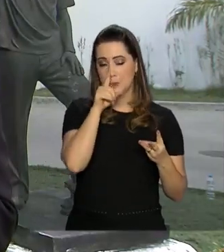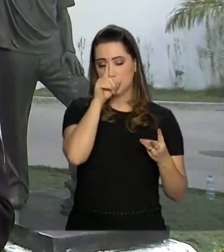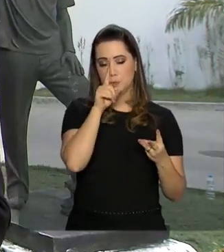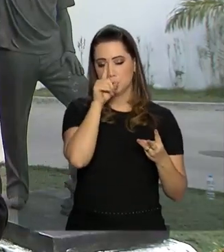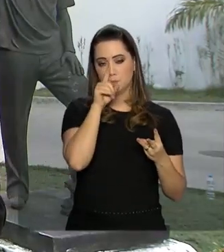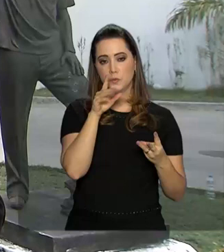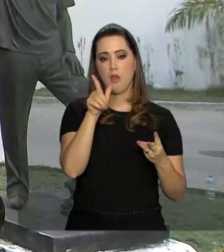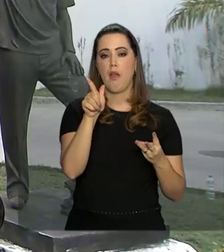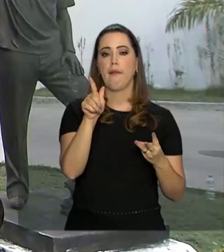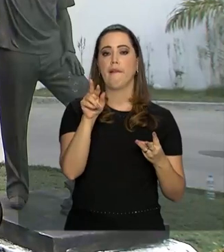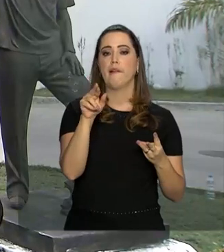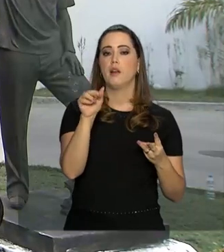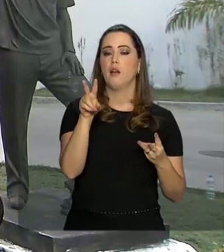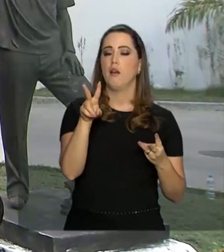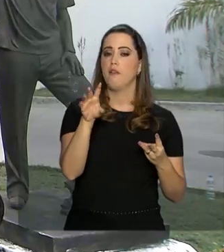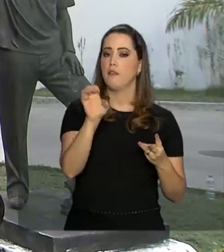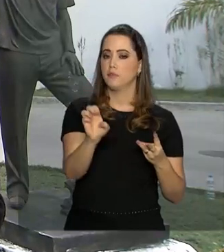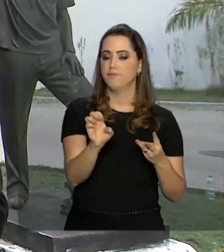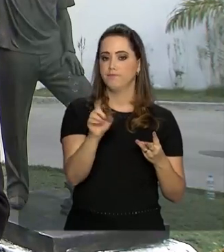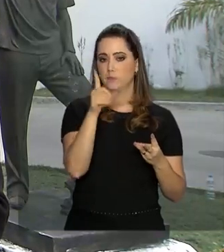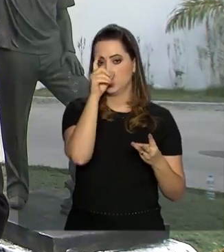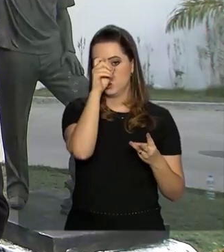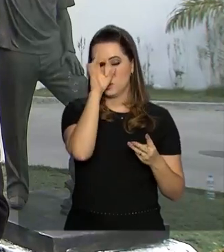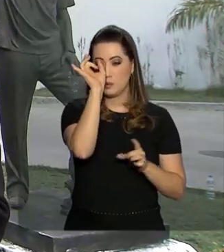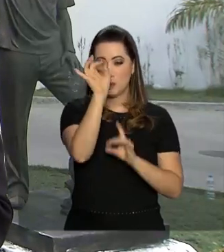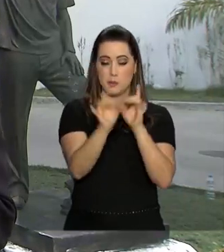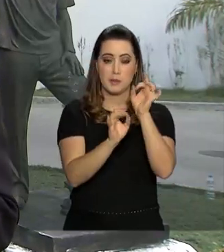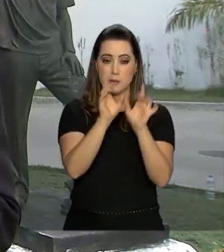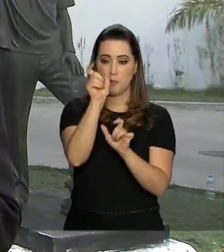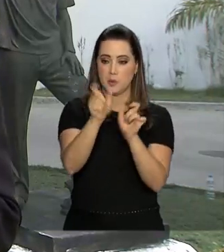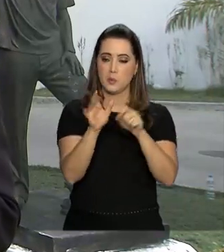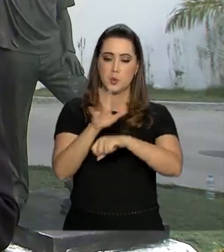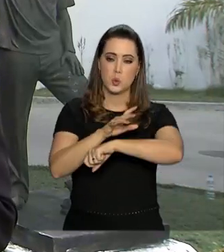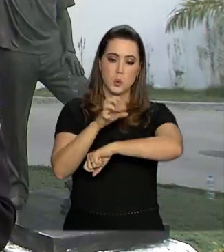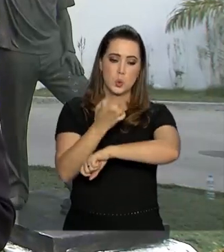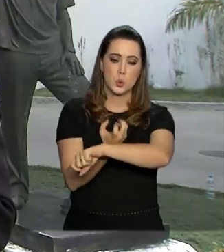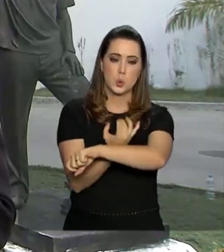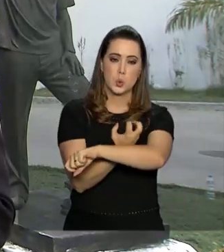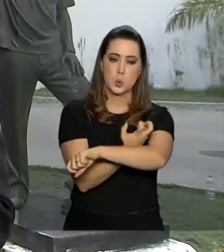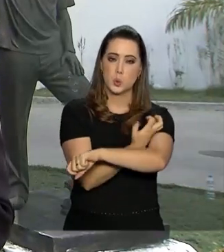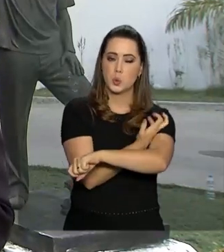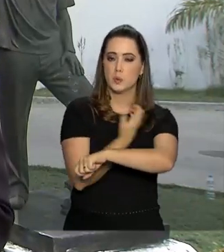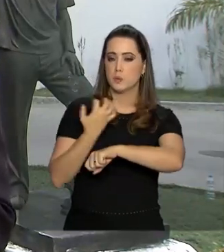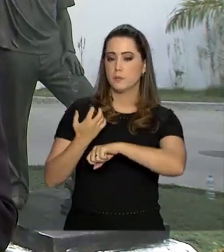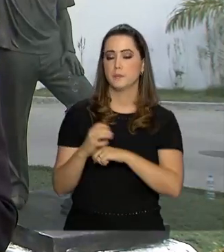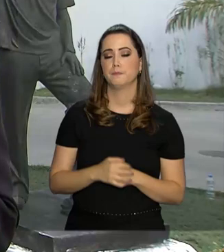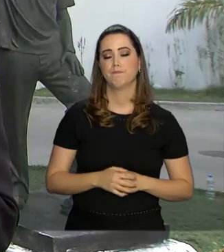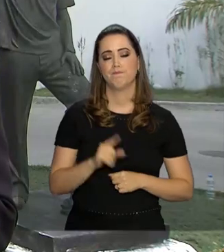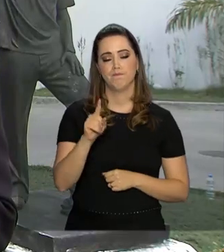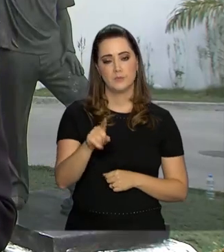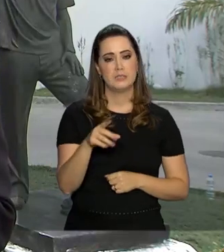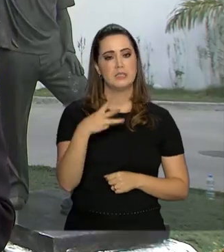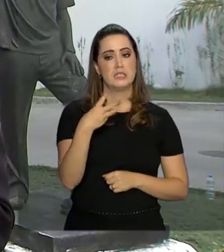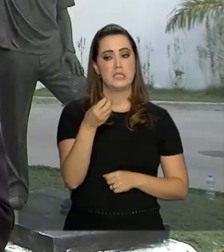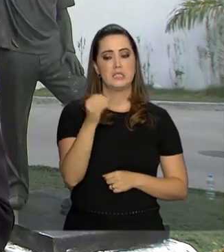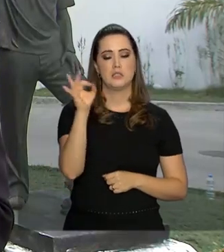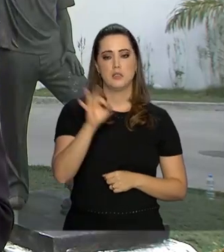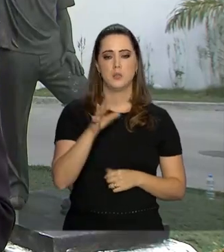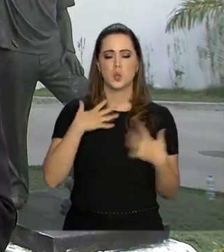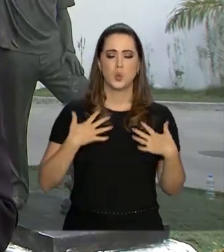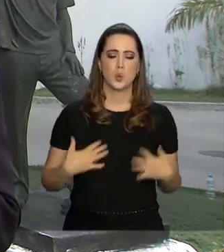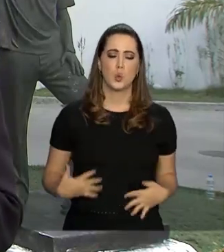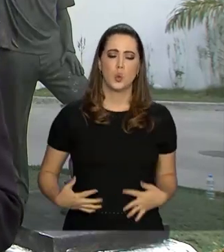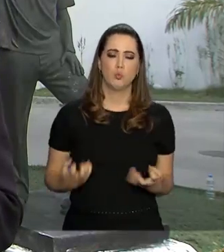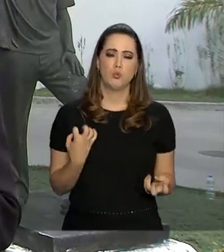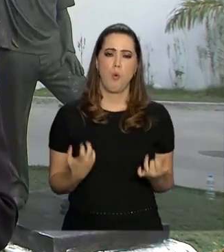para o Hospital Estadual Pedro II, que tem uma unidade especializada no tratamento de queimados. Jonathan teve 30% do corpo